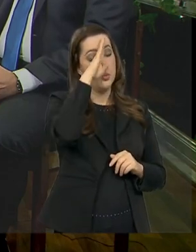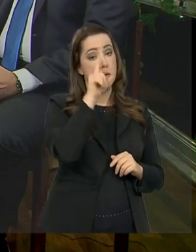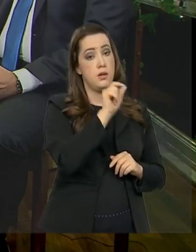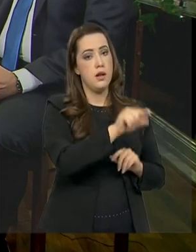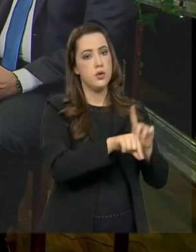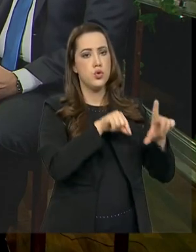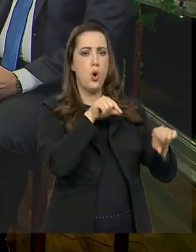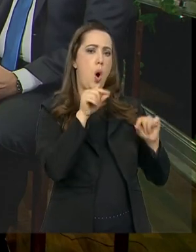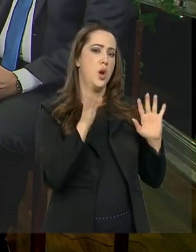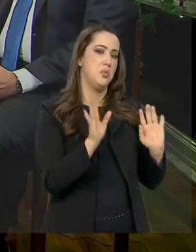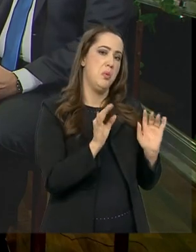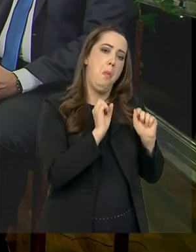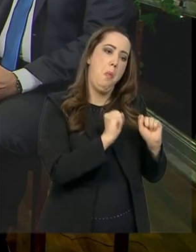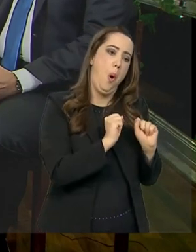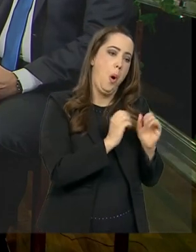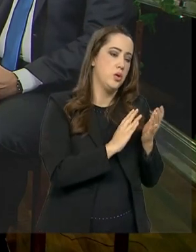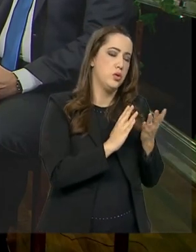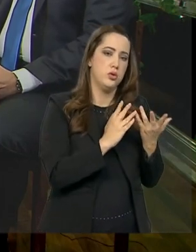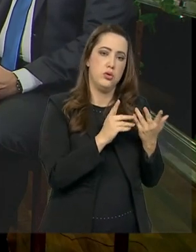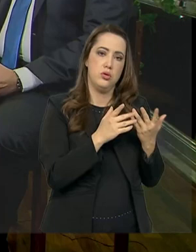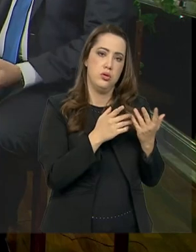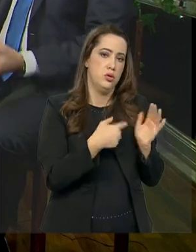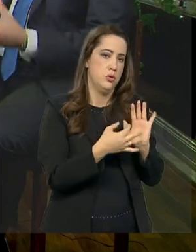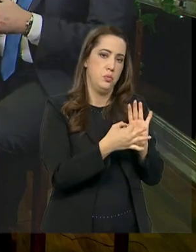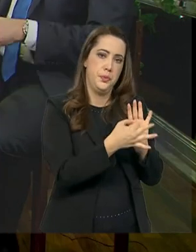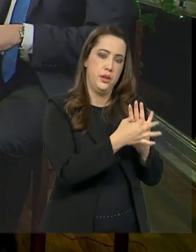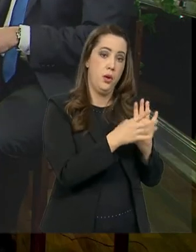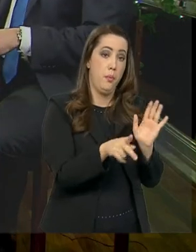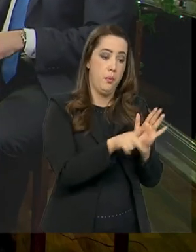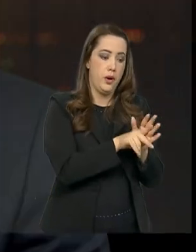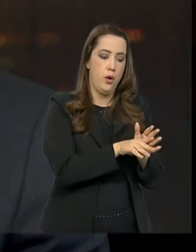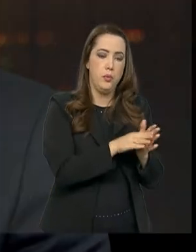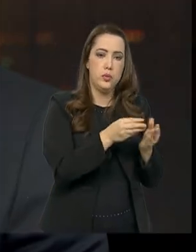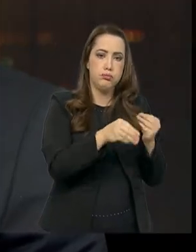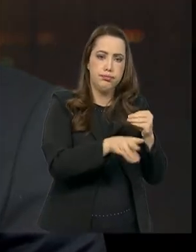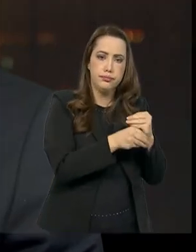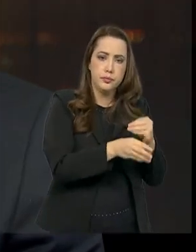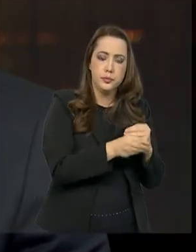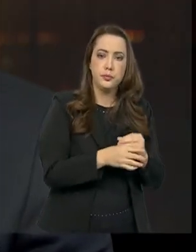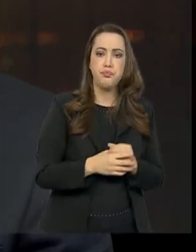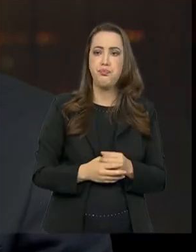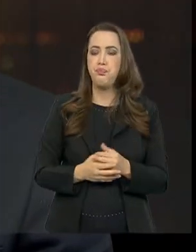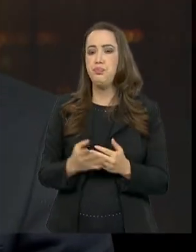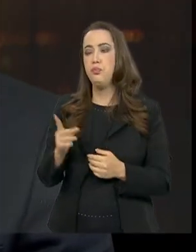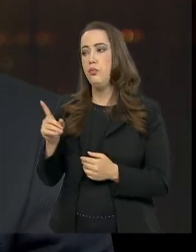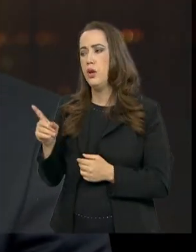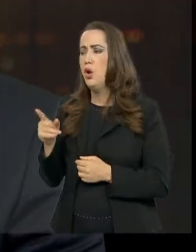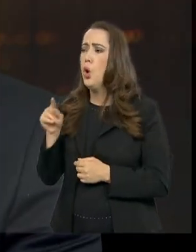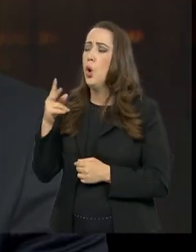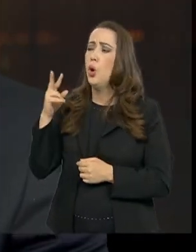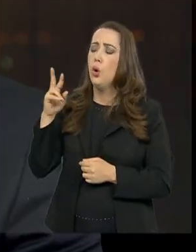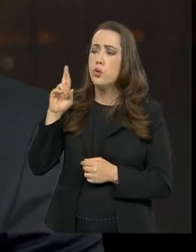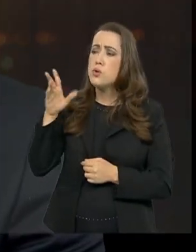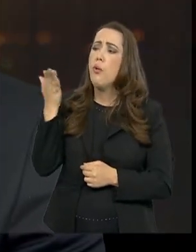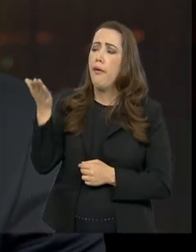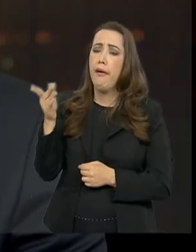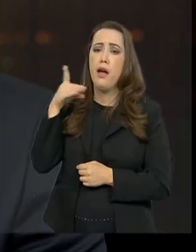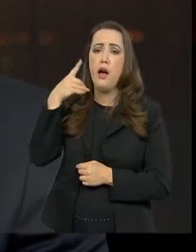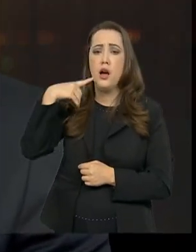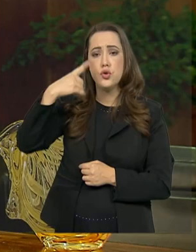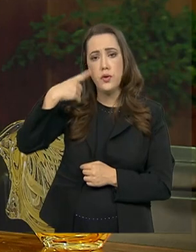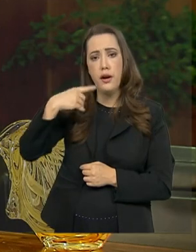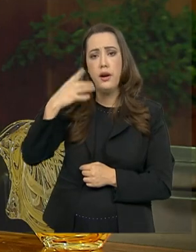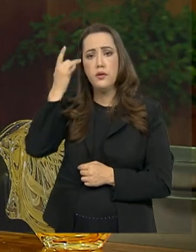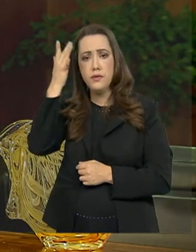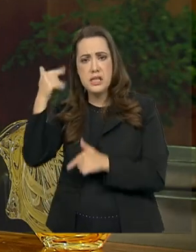uma das sugestões encaminhadas pela subchefia jurídica. O fato do senhor ser advogado, um operador do direito, facilita esse trabalho